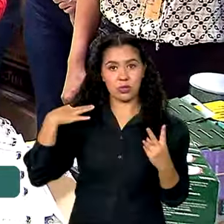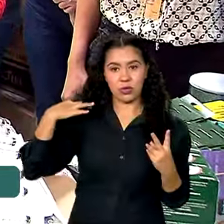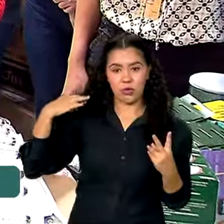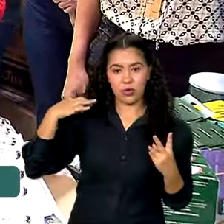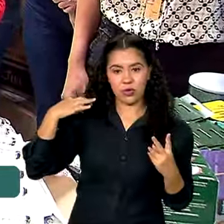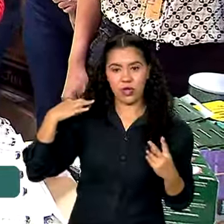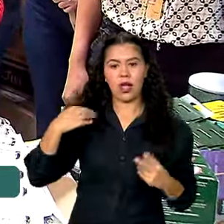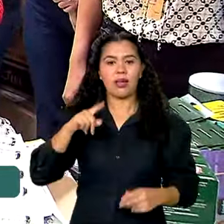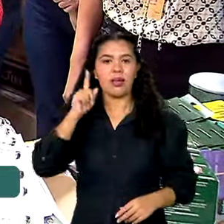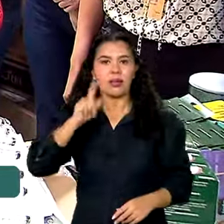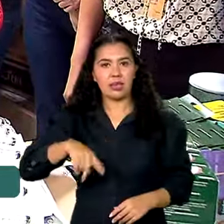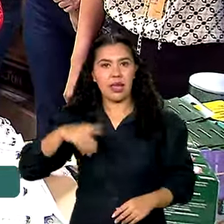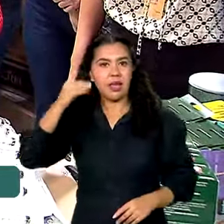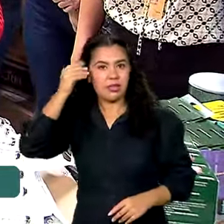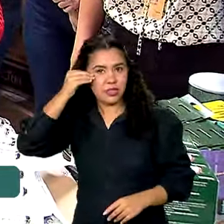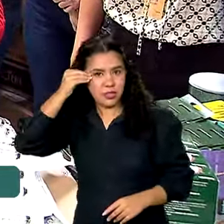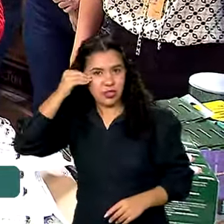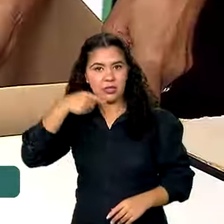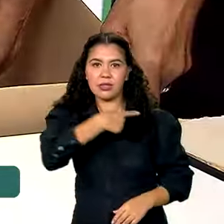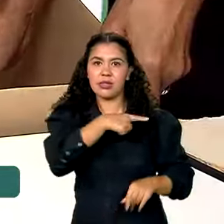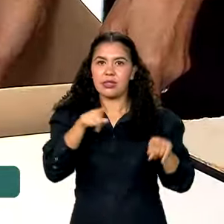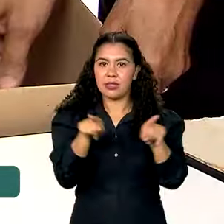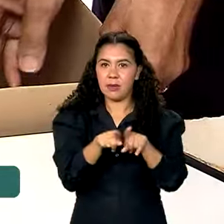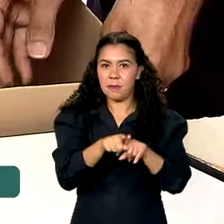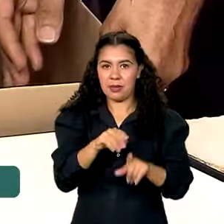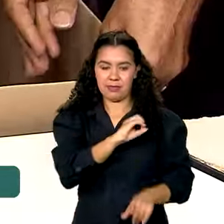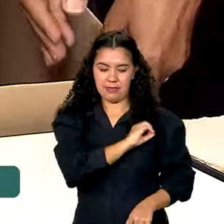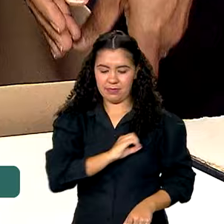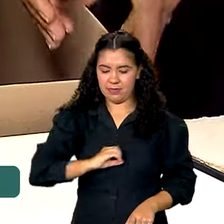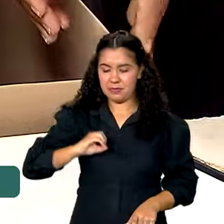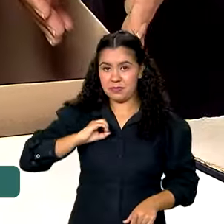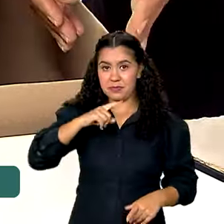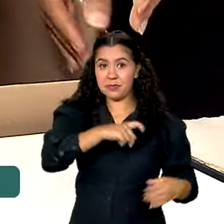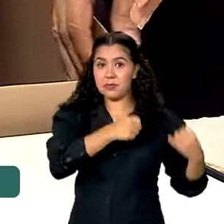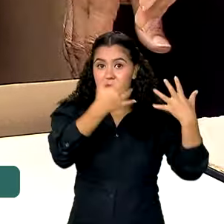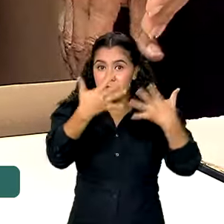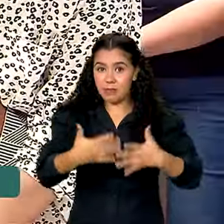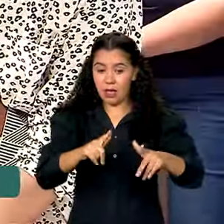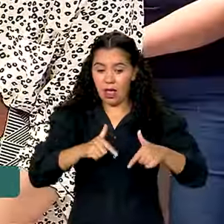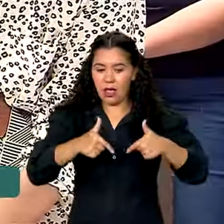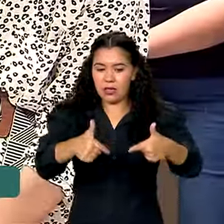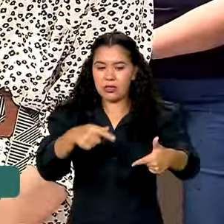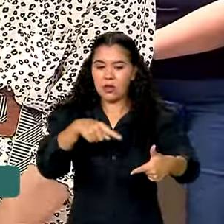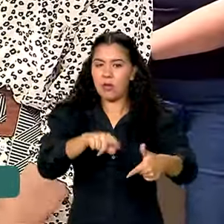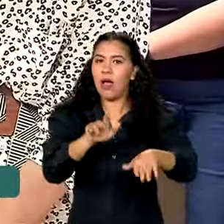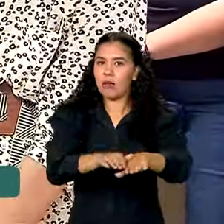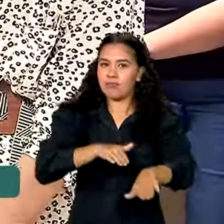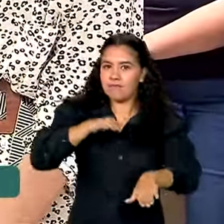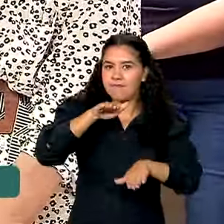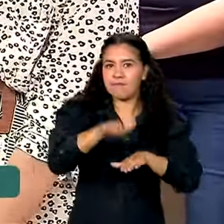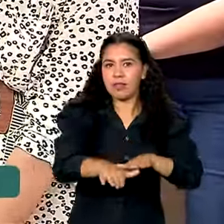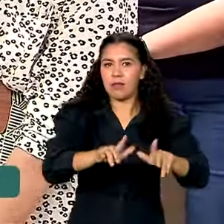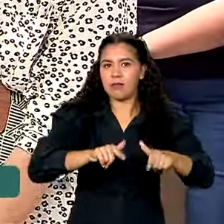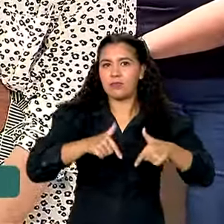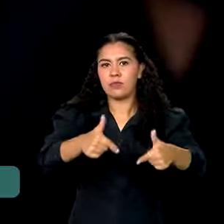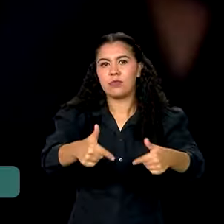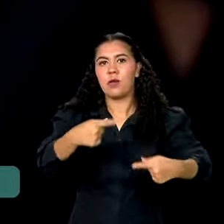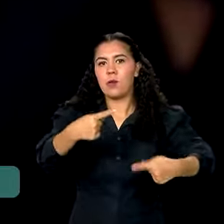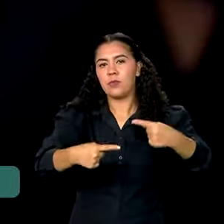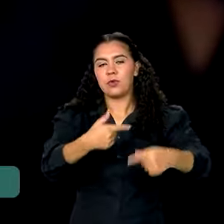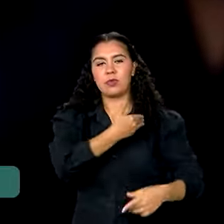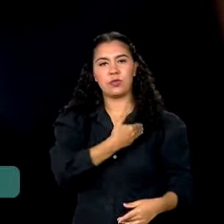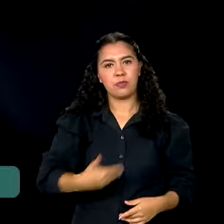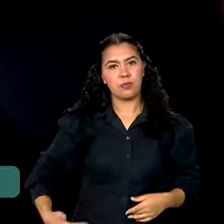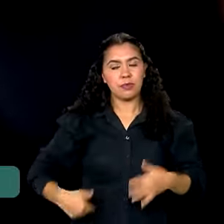e Marina Silva. A ministra explica que essa ação é um pontapé inicial para uma política pública